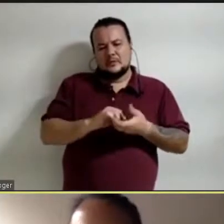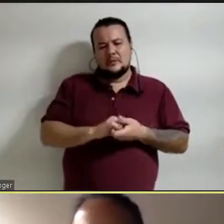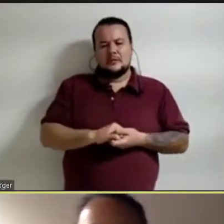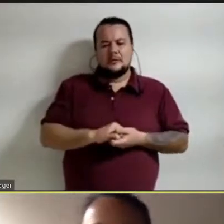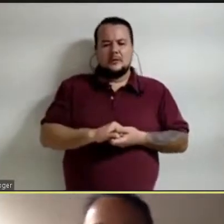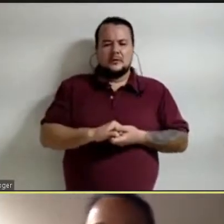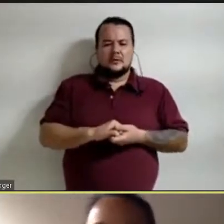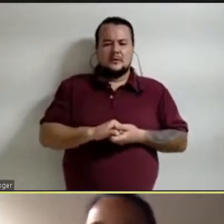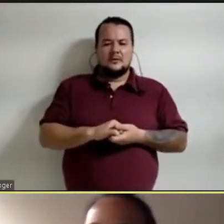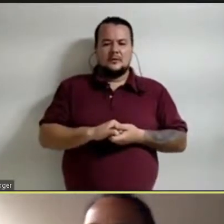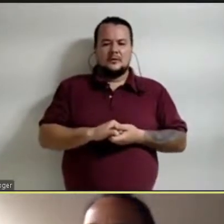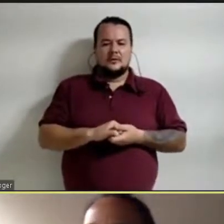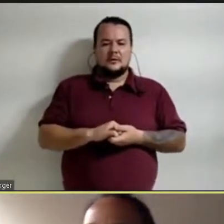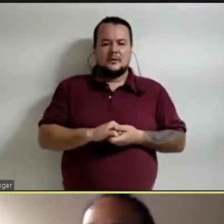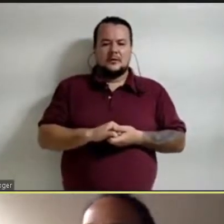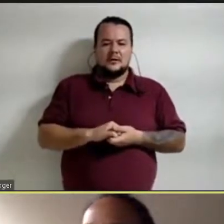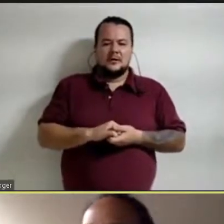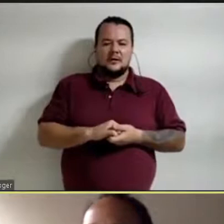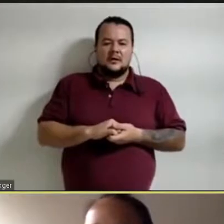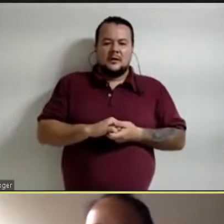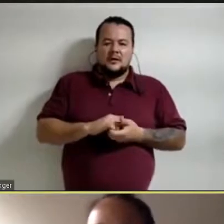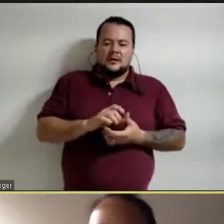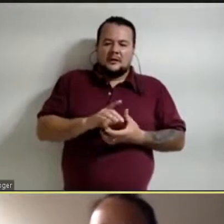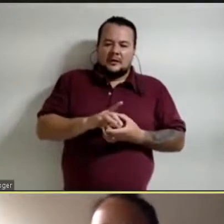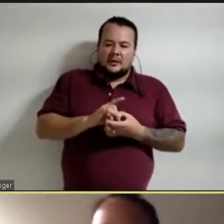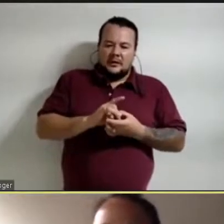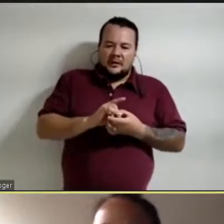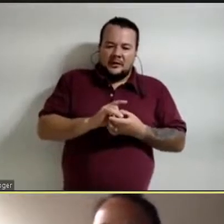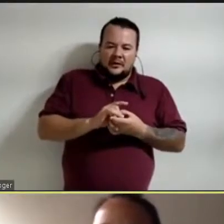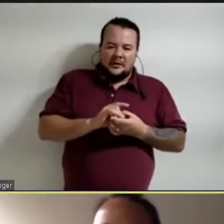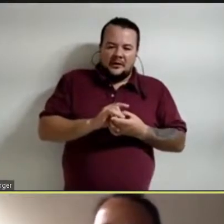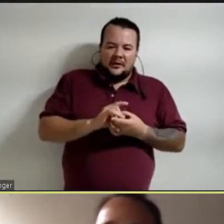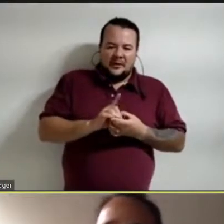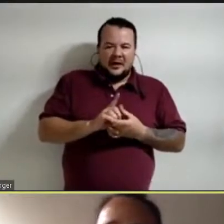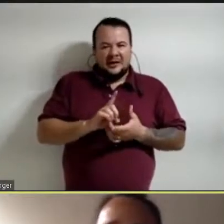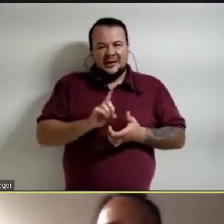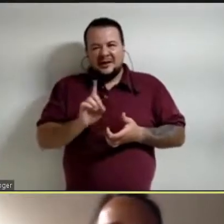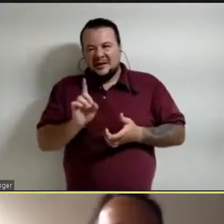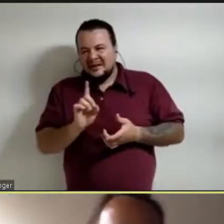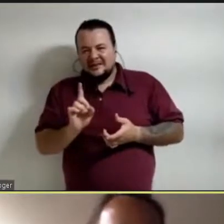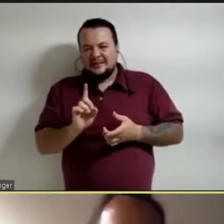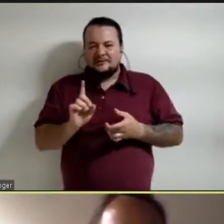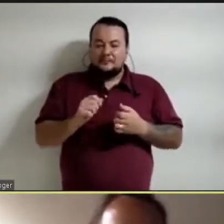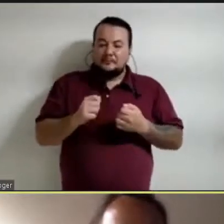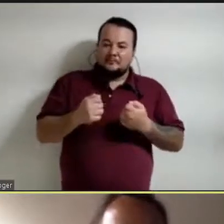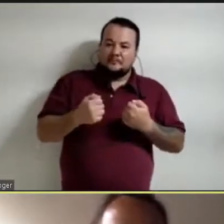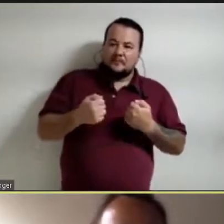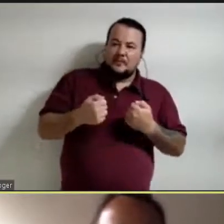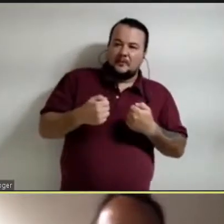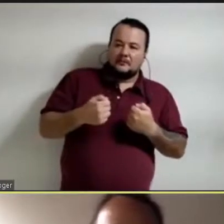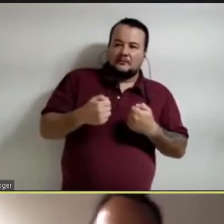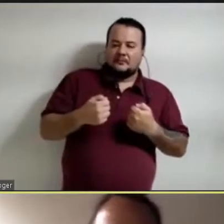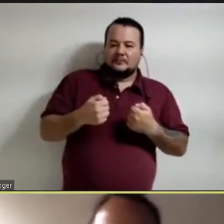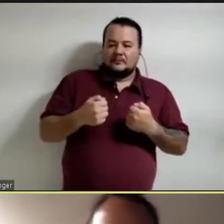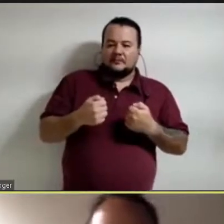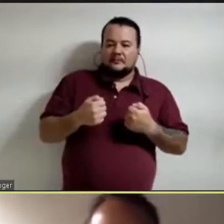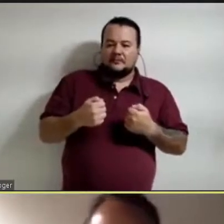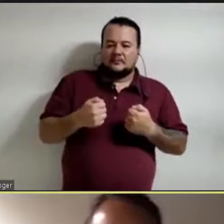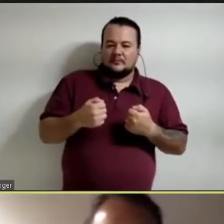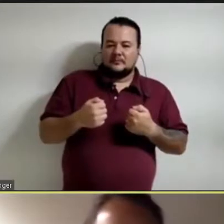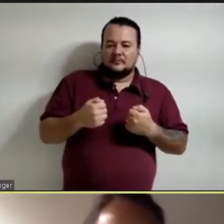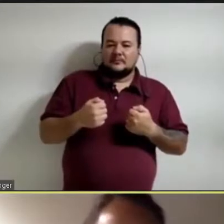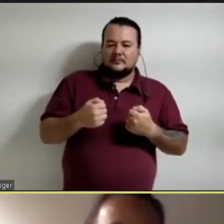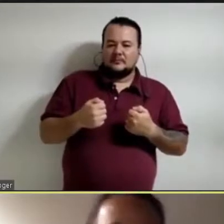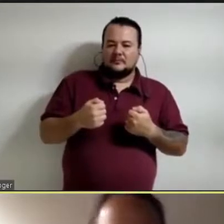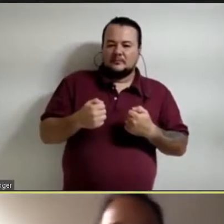em que não necessariamente estamos atuando em